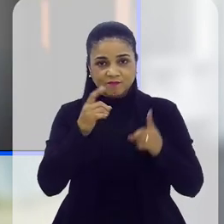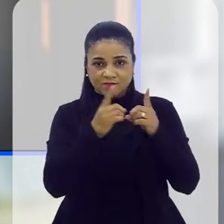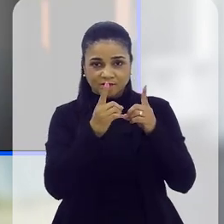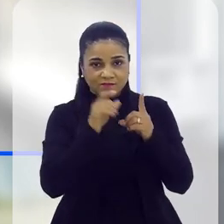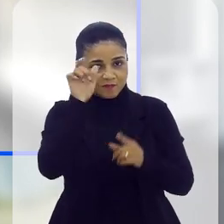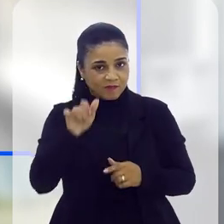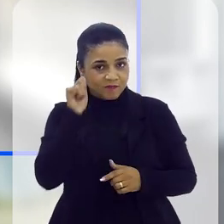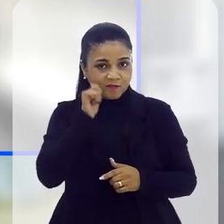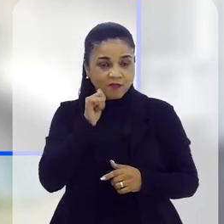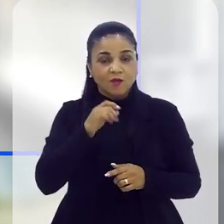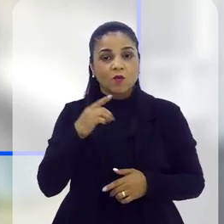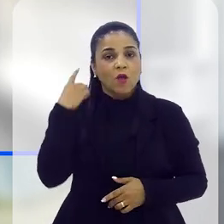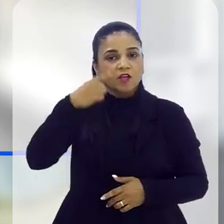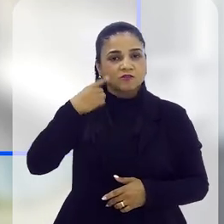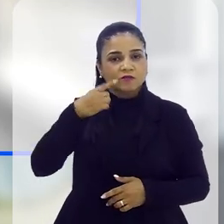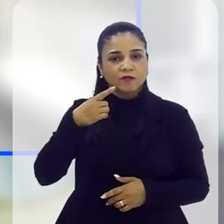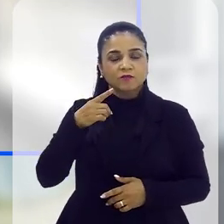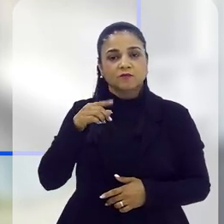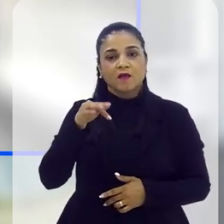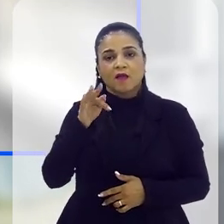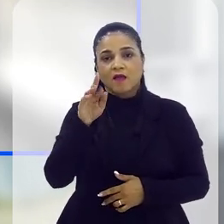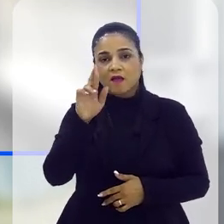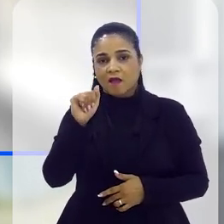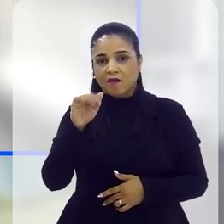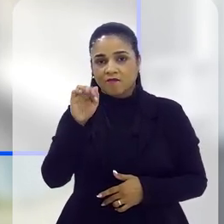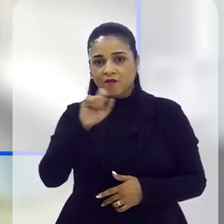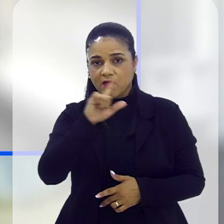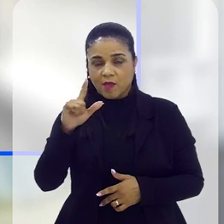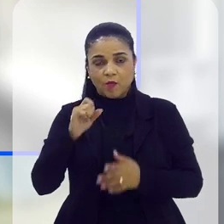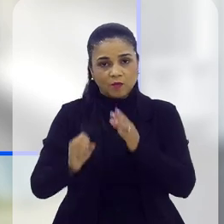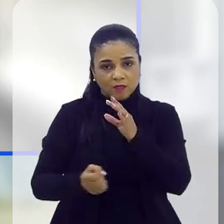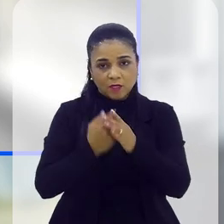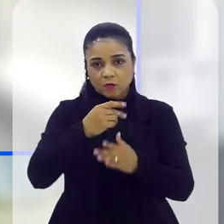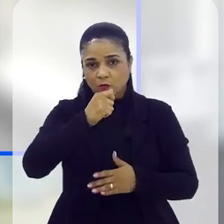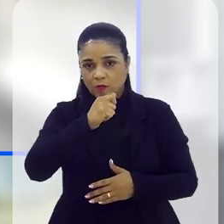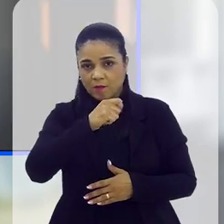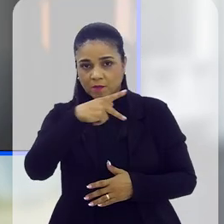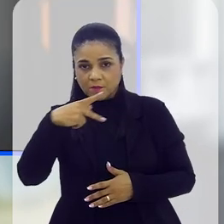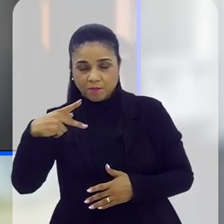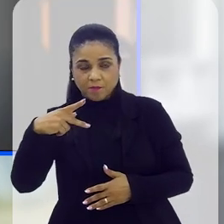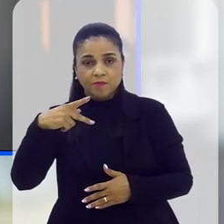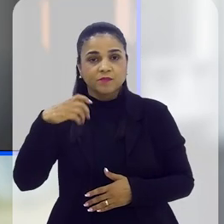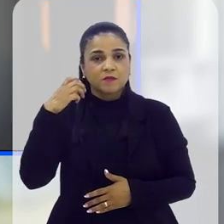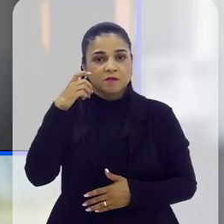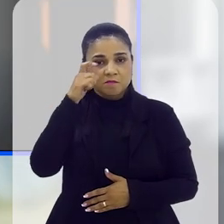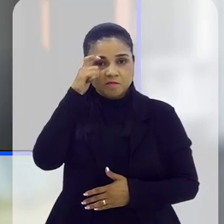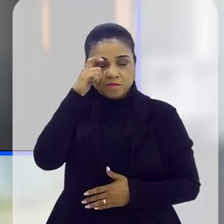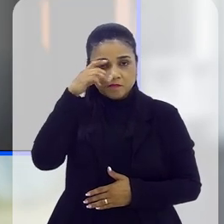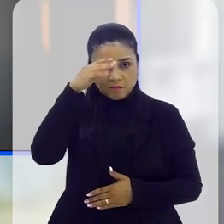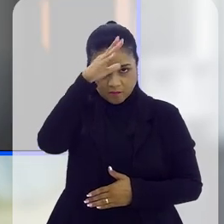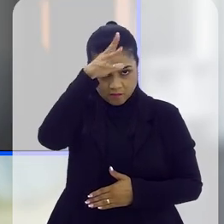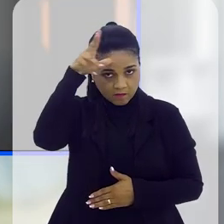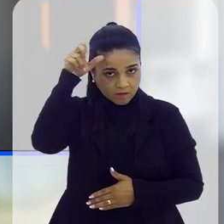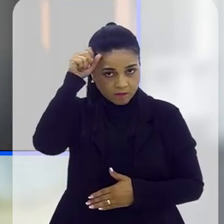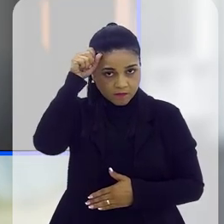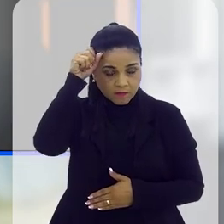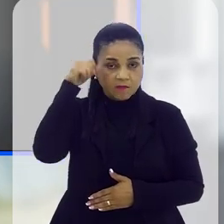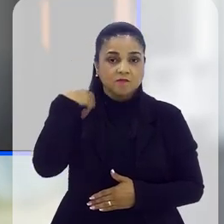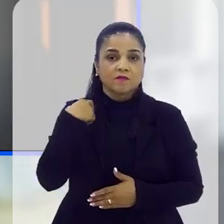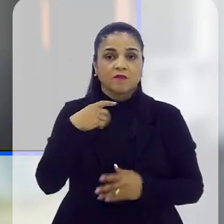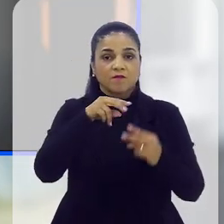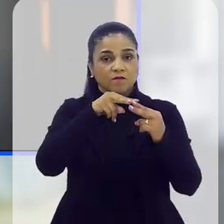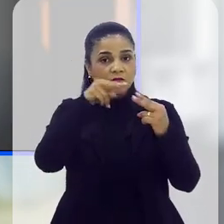o advogado Rafael Vanderlei, criador do aplicativo Maria da Penha Virtual. Sejam todos muito bem-vindos.